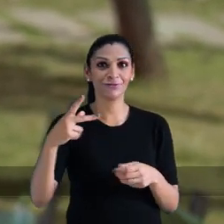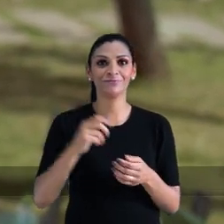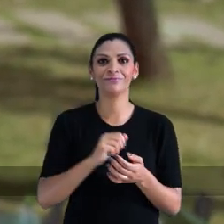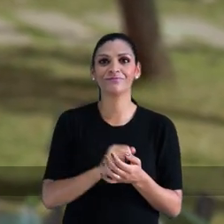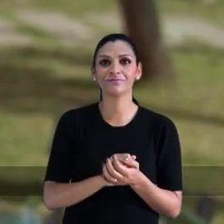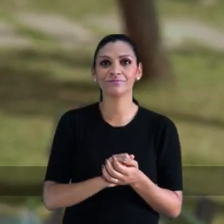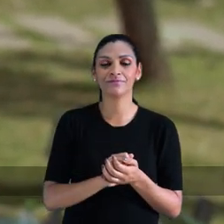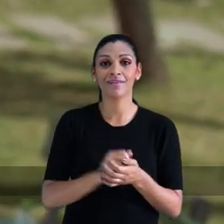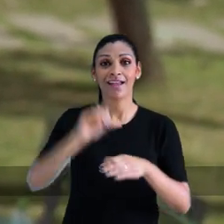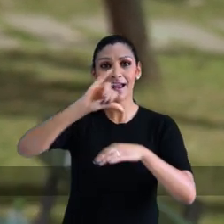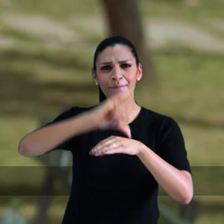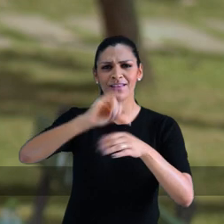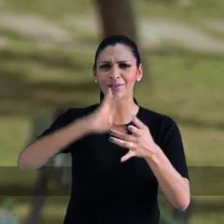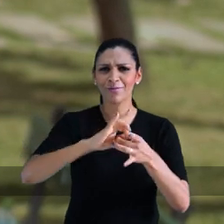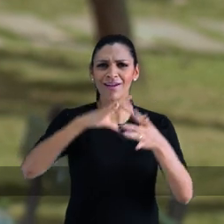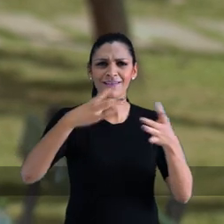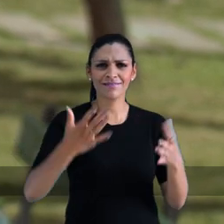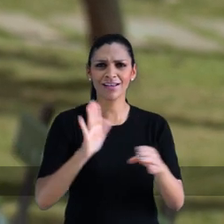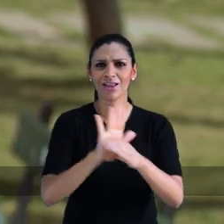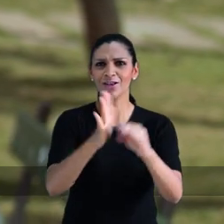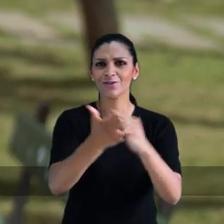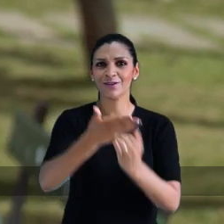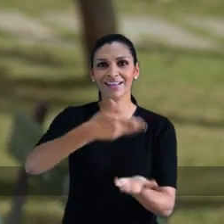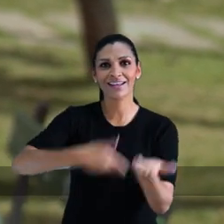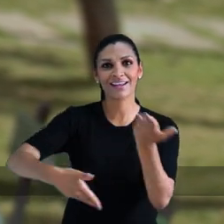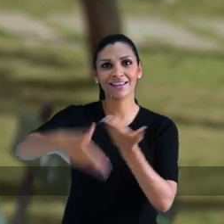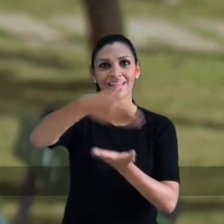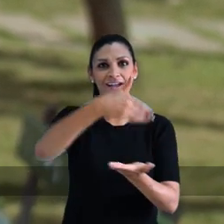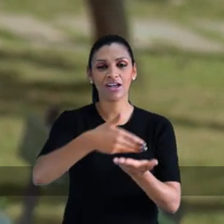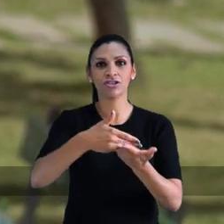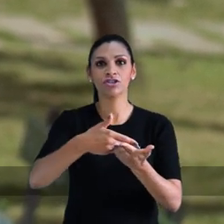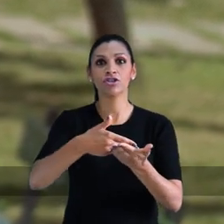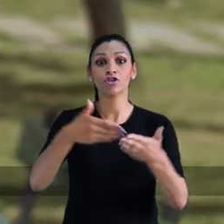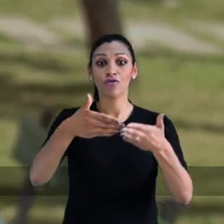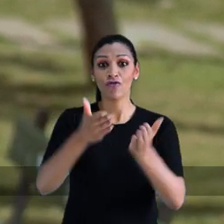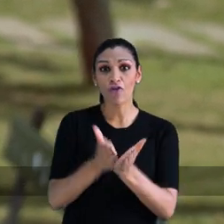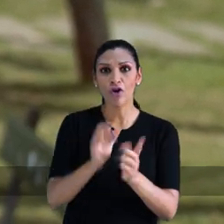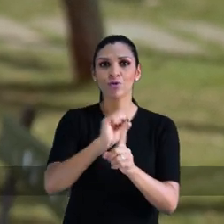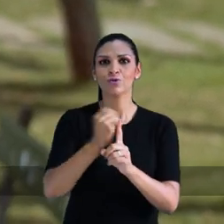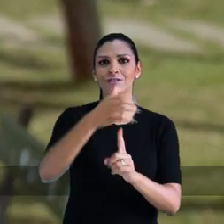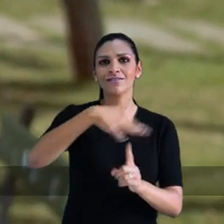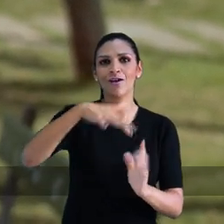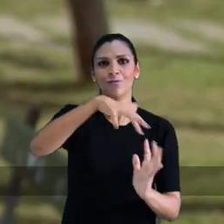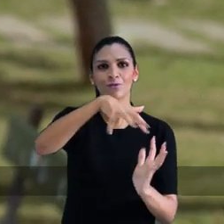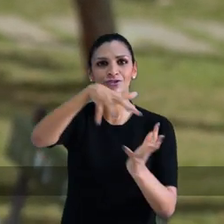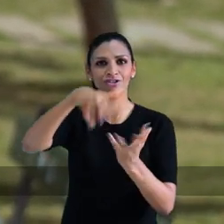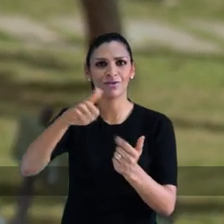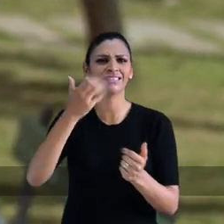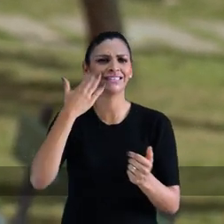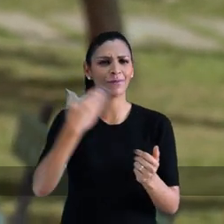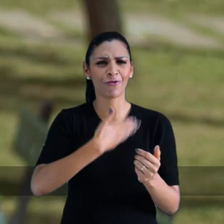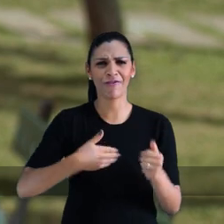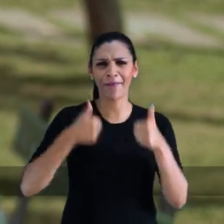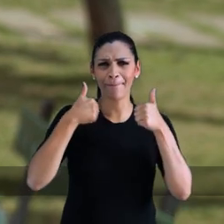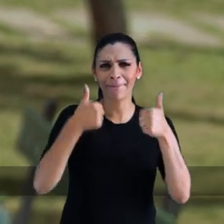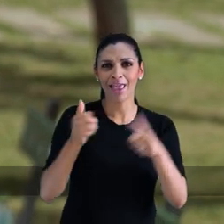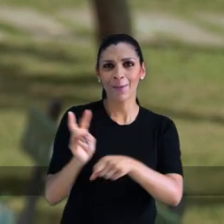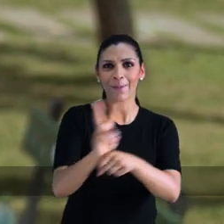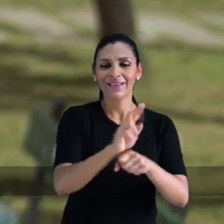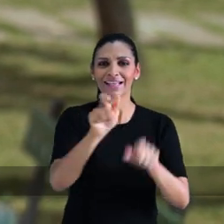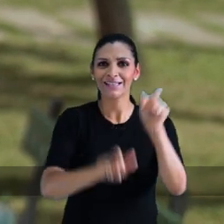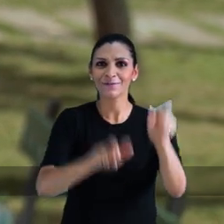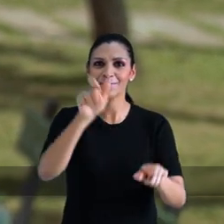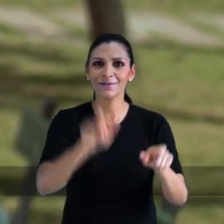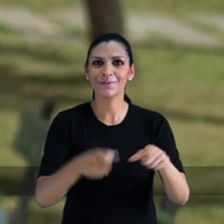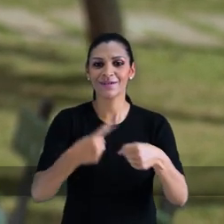no orçamento participativo, capital da democracia, da solidariedade, do Fórum Social Mundial. Sabemos governar